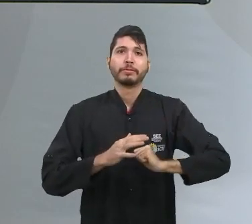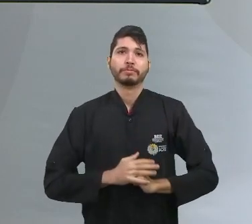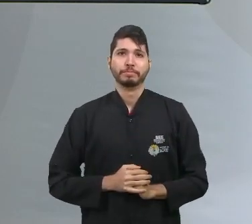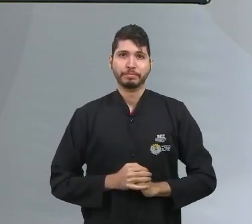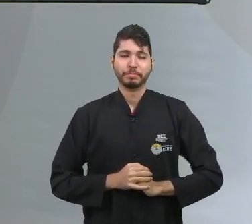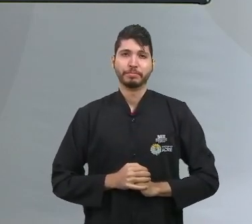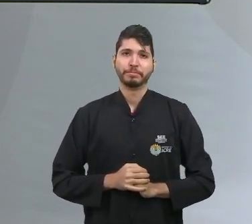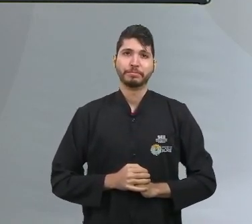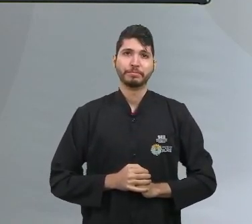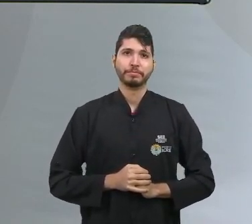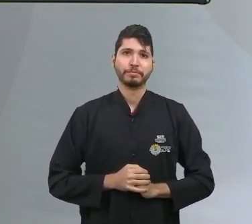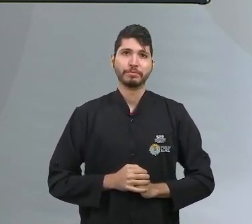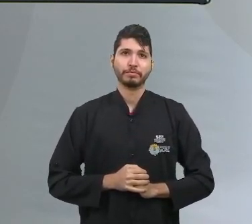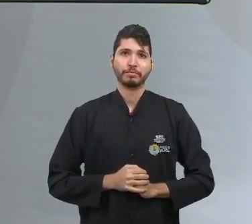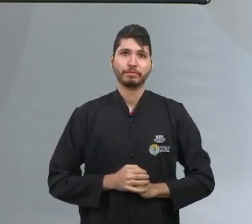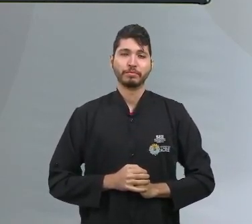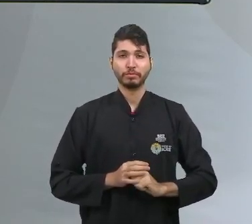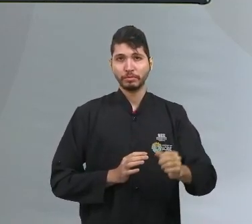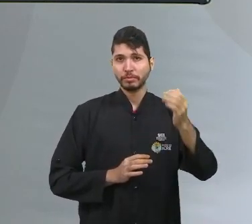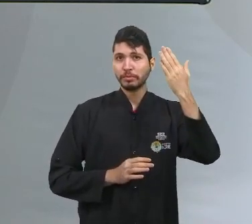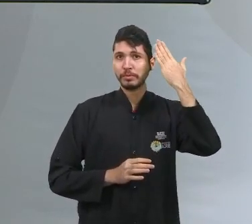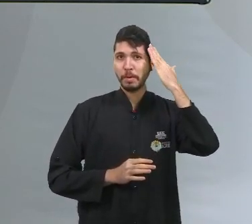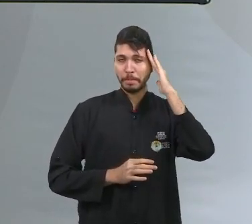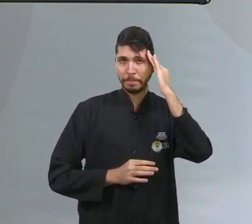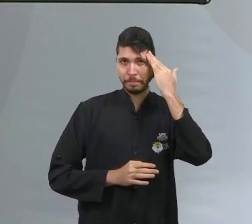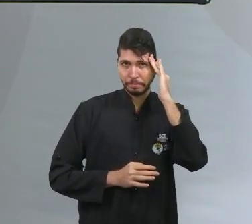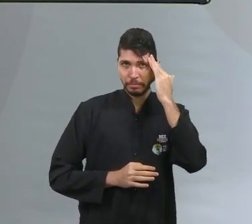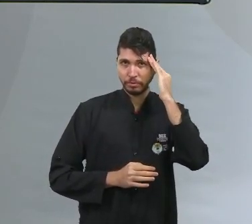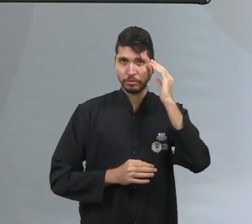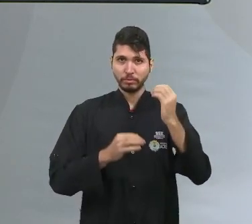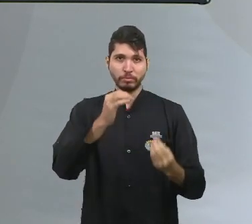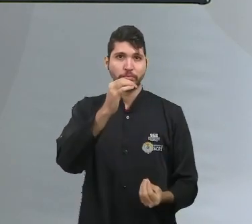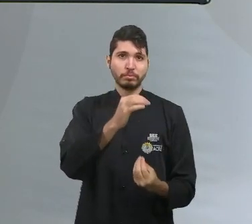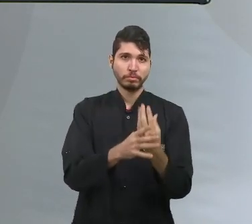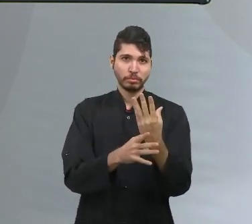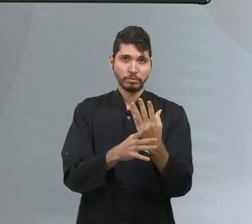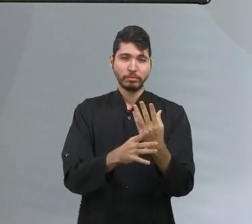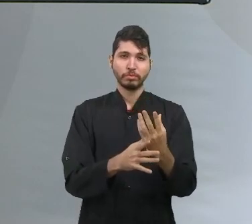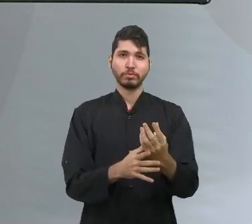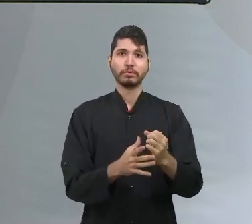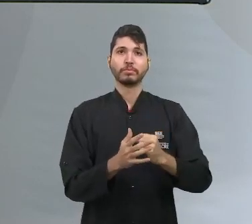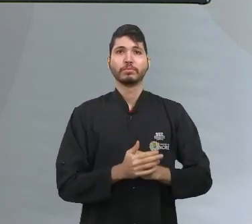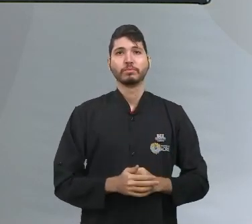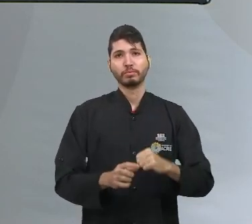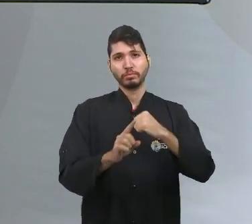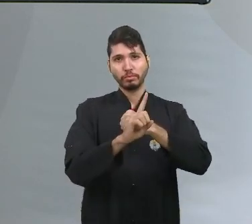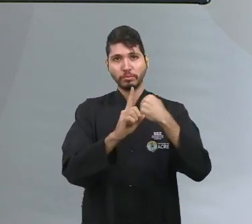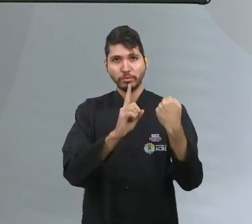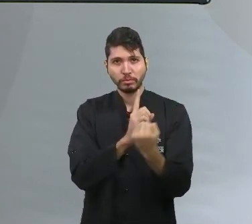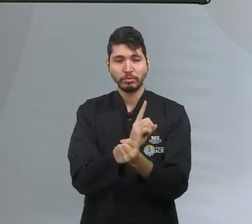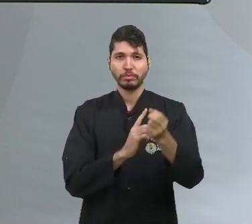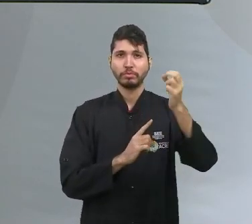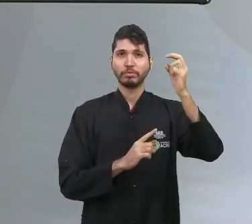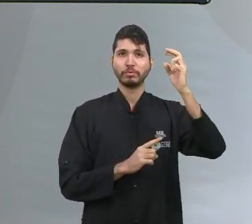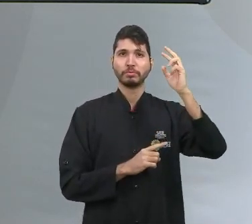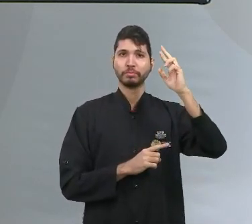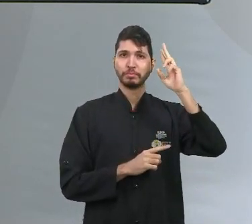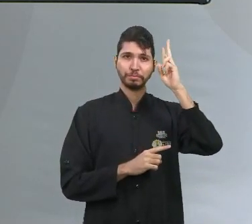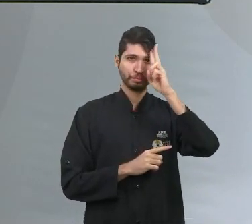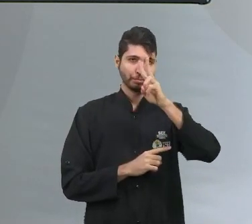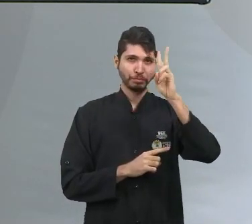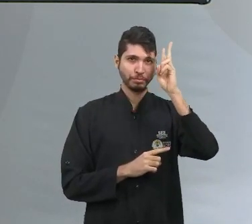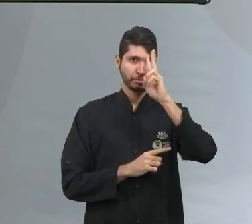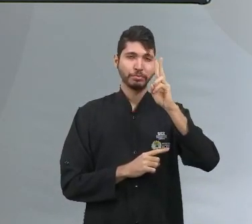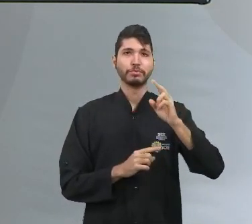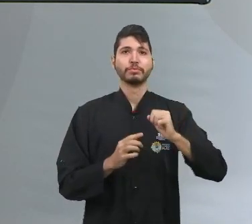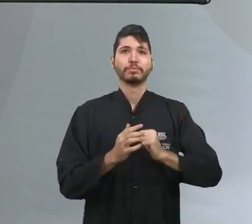compreensão da formação sócio-histórica e cultural do nosso país, tendo